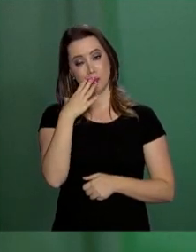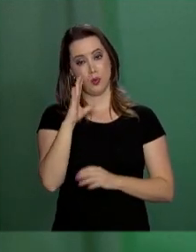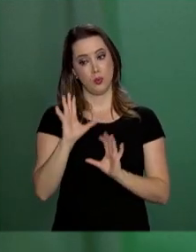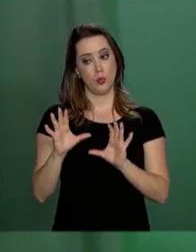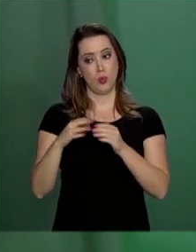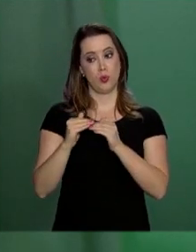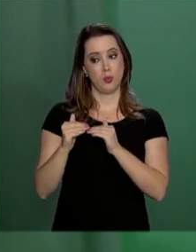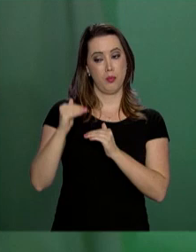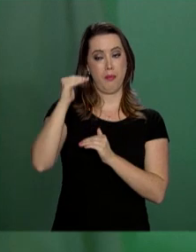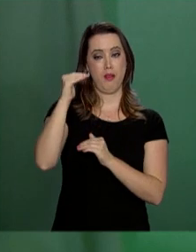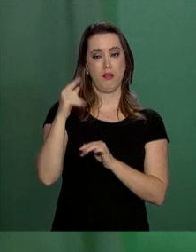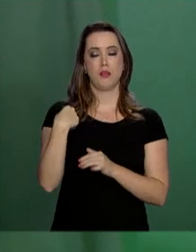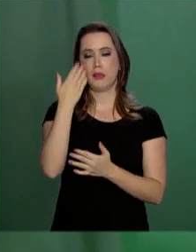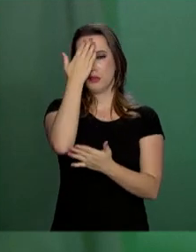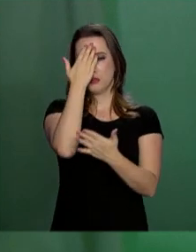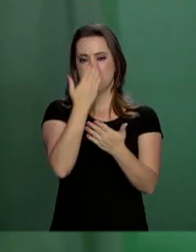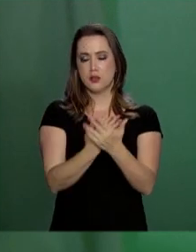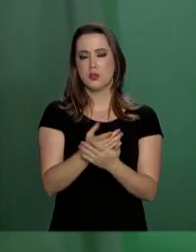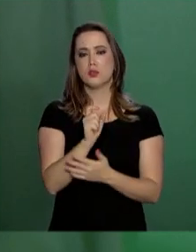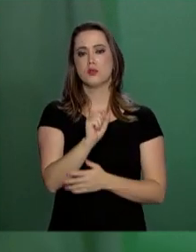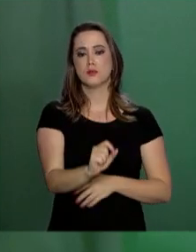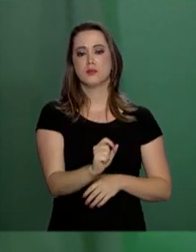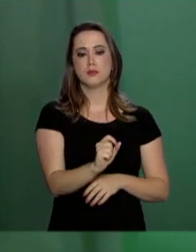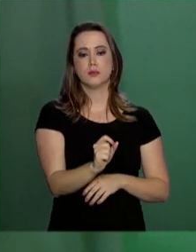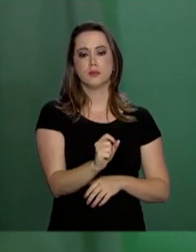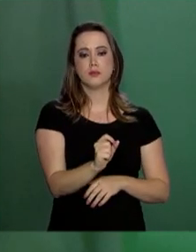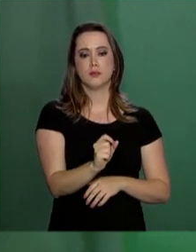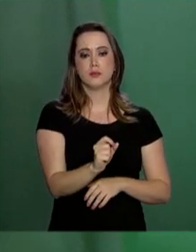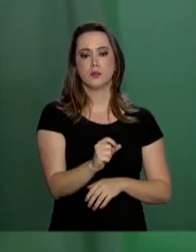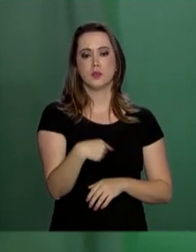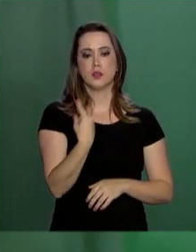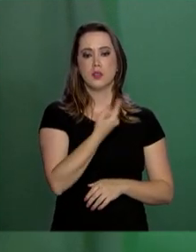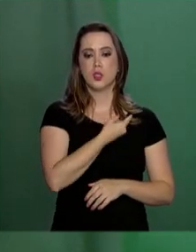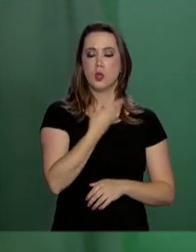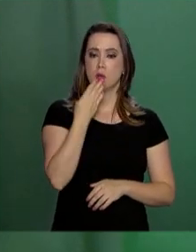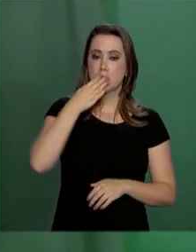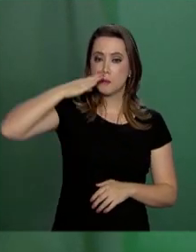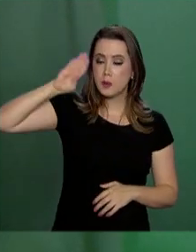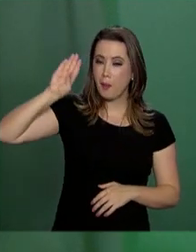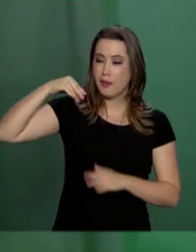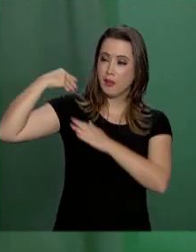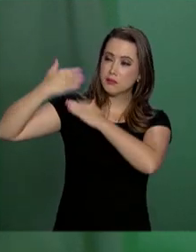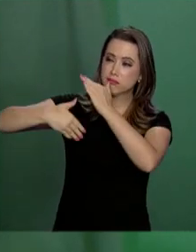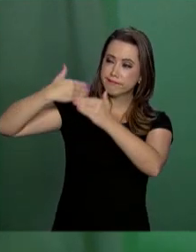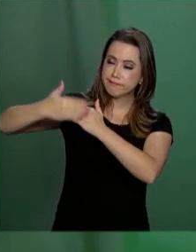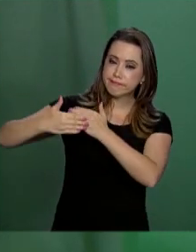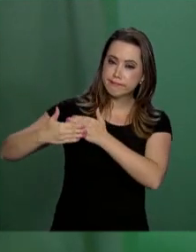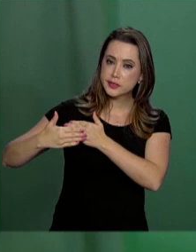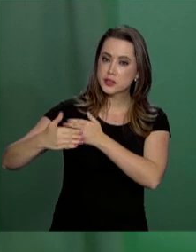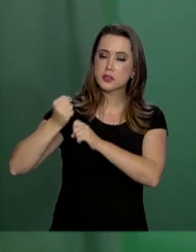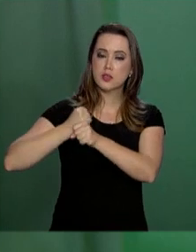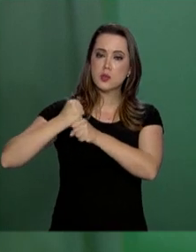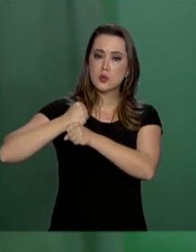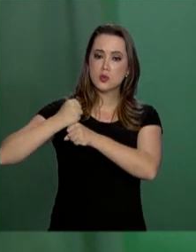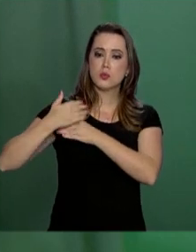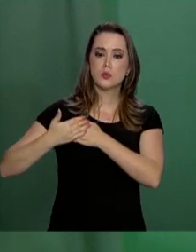que acreditou naquilo que nós pregamos ao longo dos últimos anos,